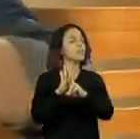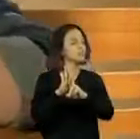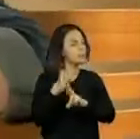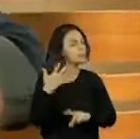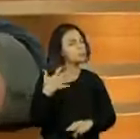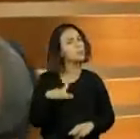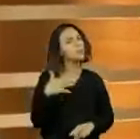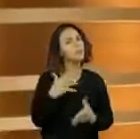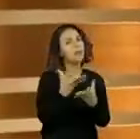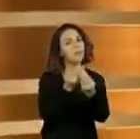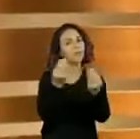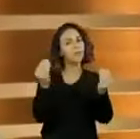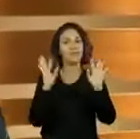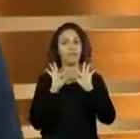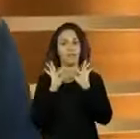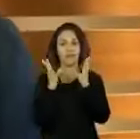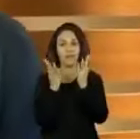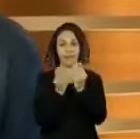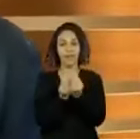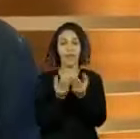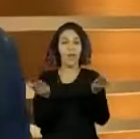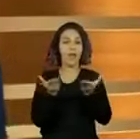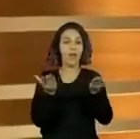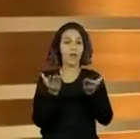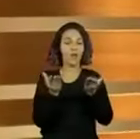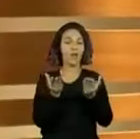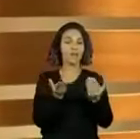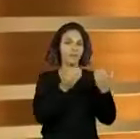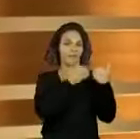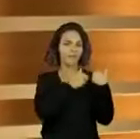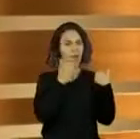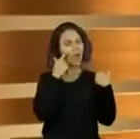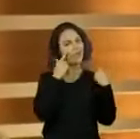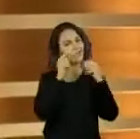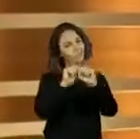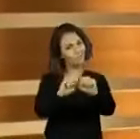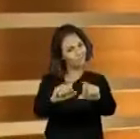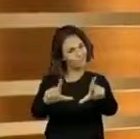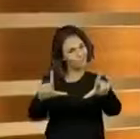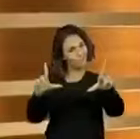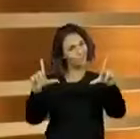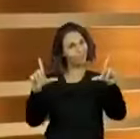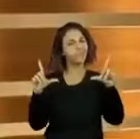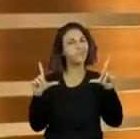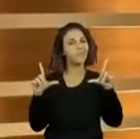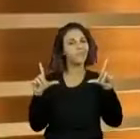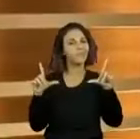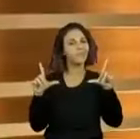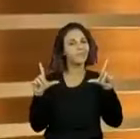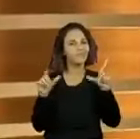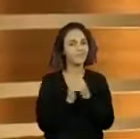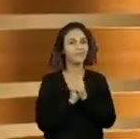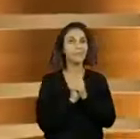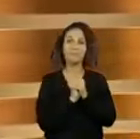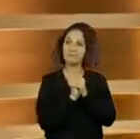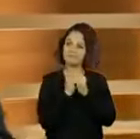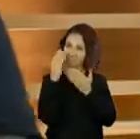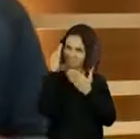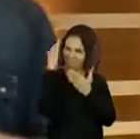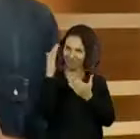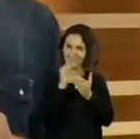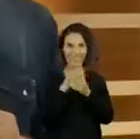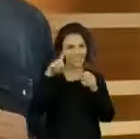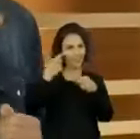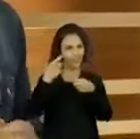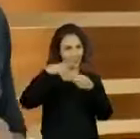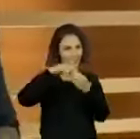familiares e responsáveis estão passando. Oráculo, por gentileza, mude o poema. Opa, muito obrigado. Depois